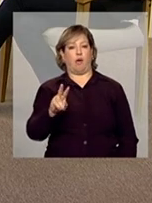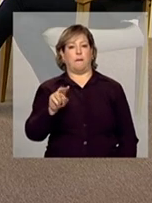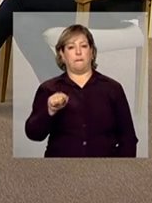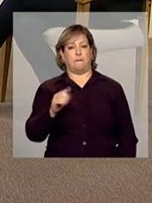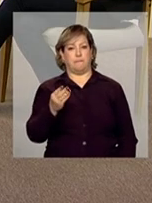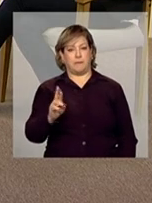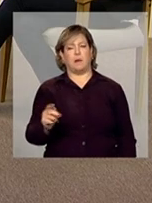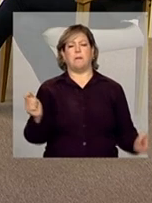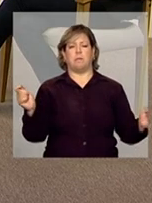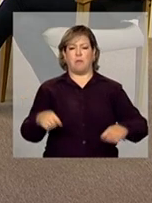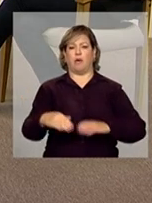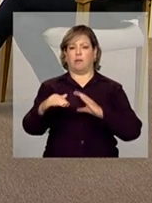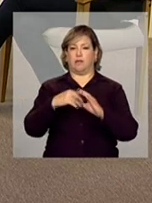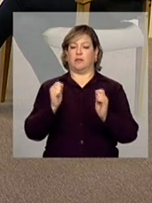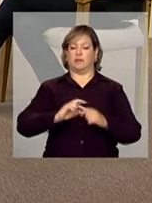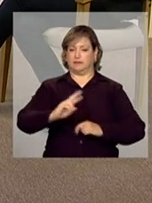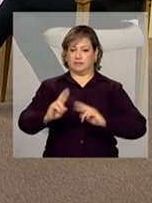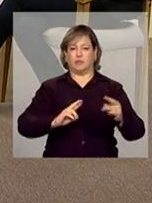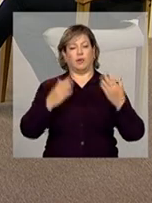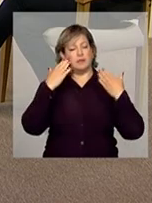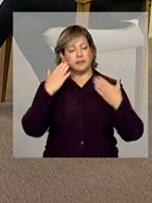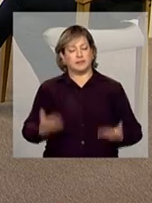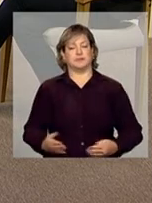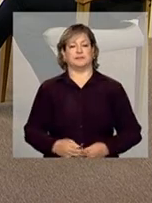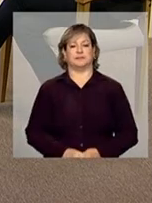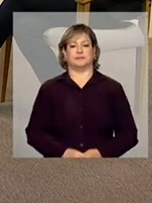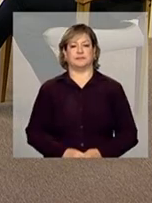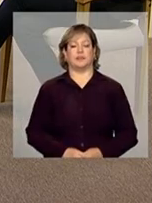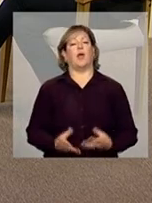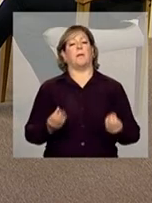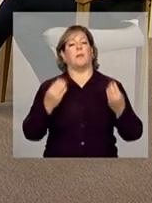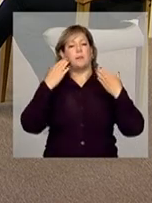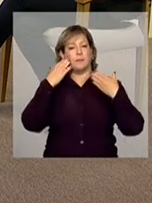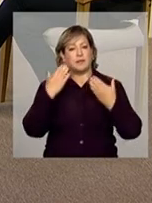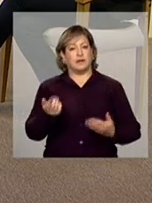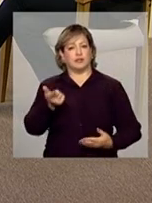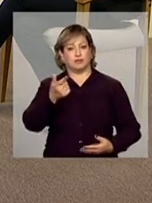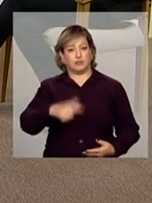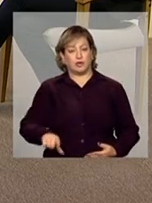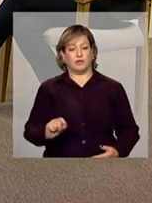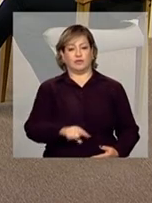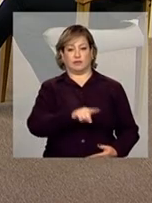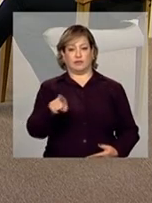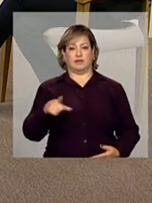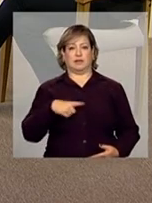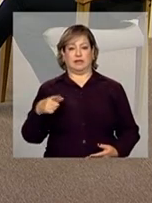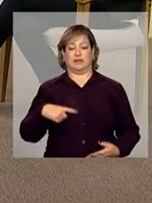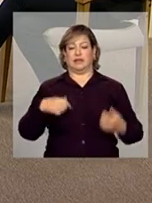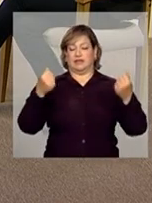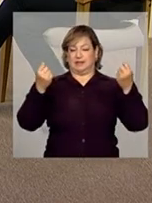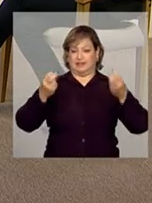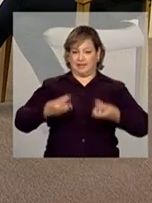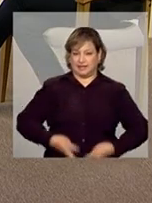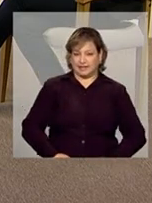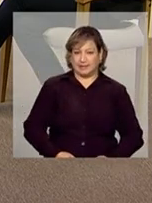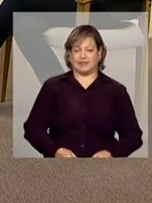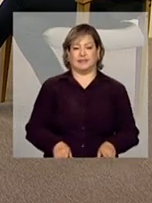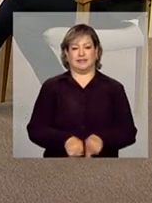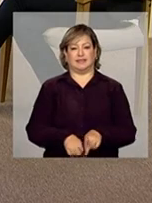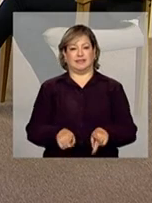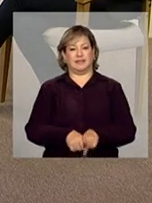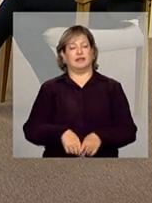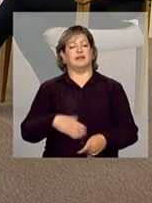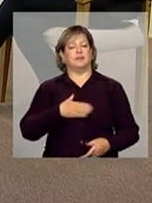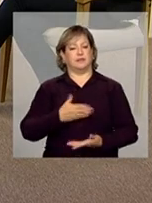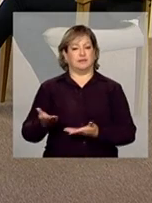todos terão as suas respostas. Obrigado. Bom, muito obrigada mais uma vez pelos esclarecimentos. Sejam bem